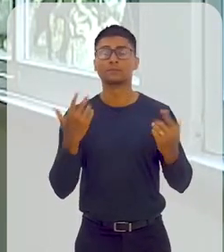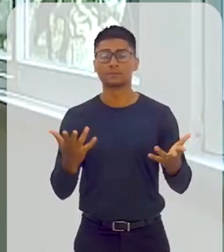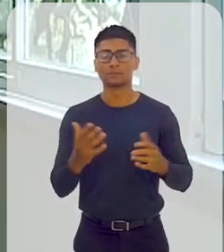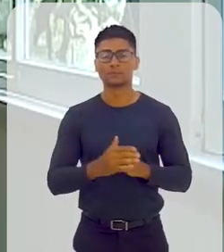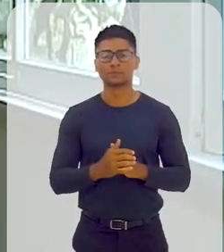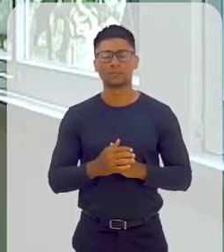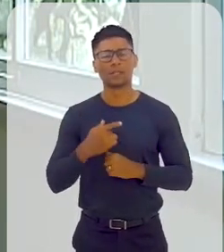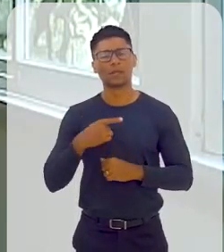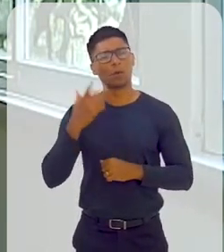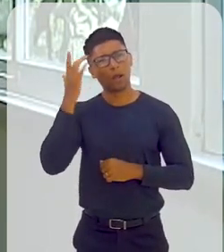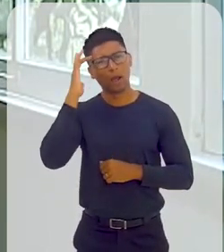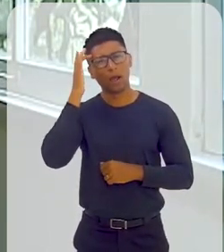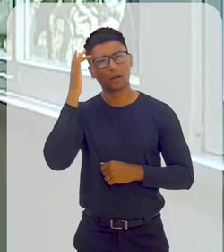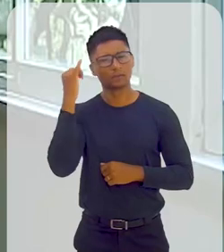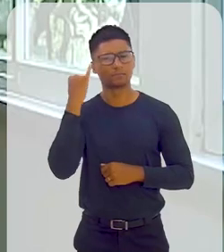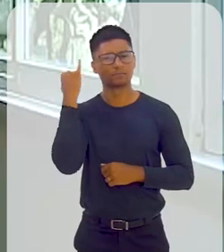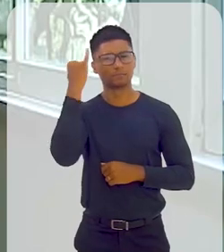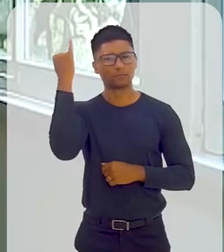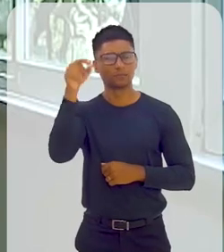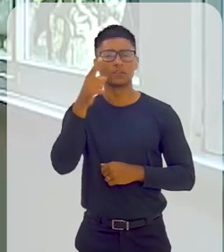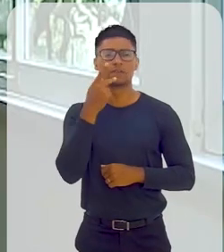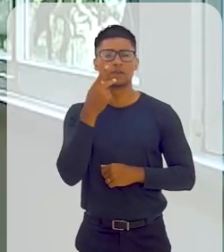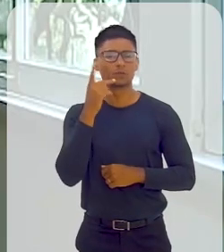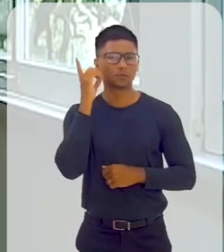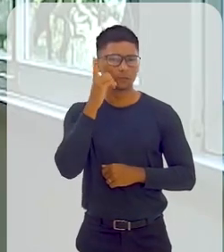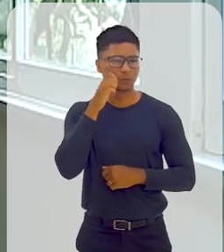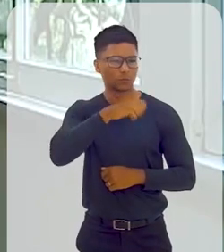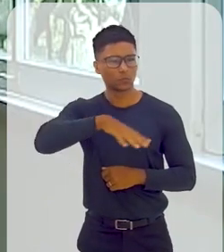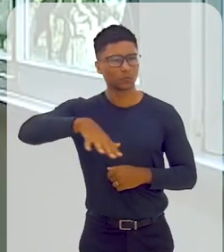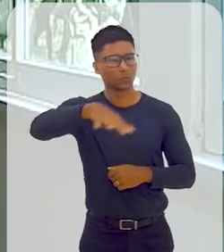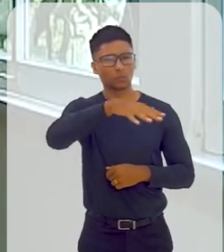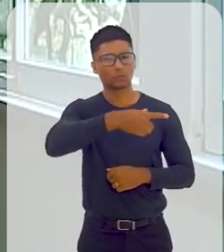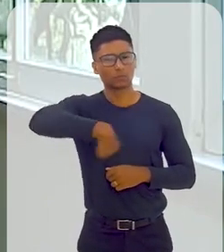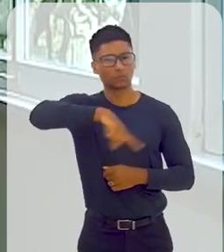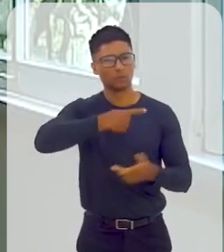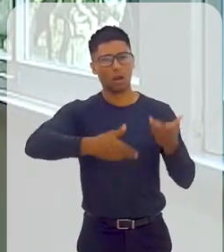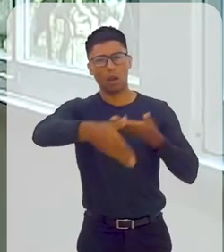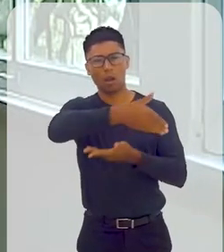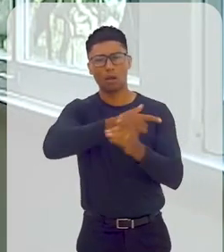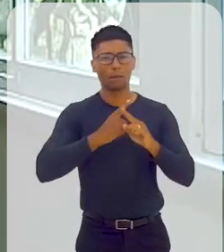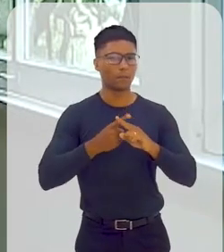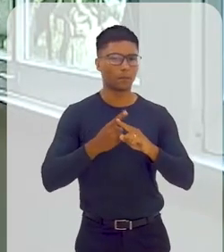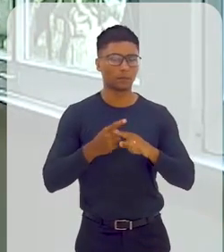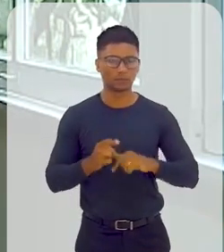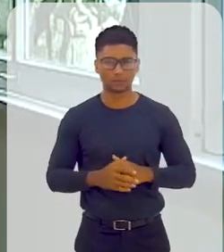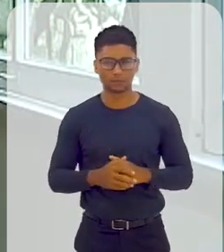E por que eu acho importante, quando você falou desse encontro com os deputados,